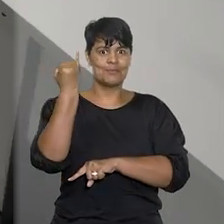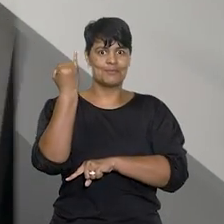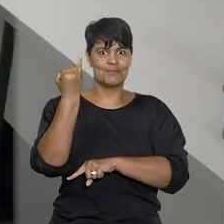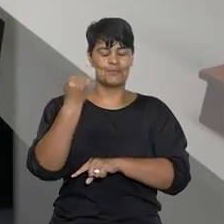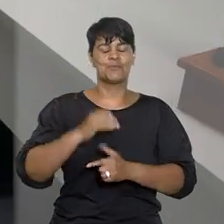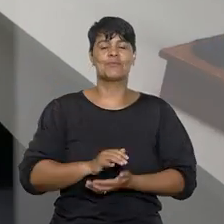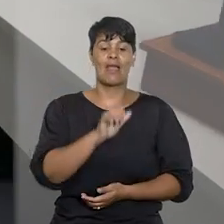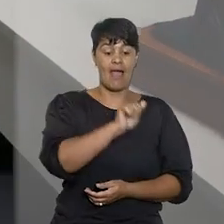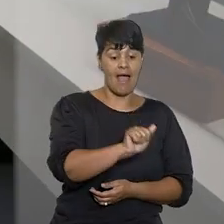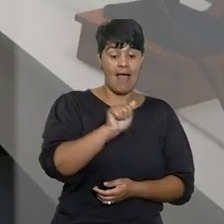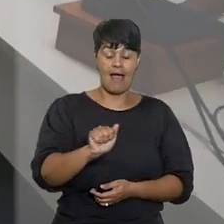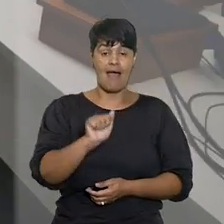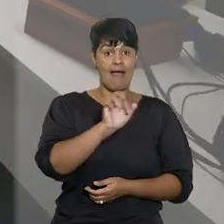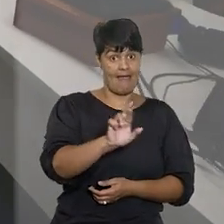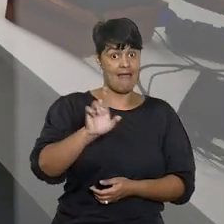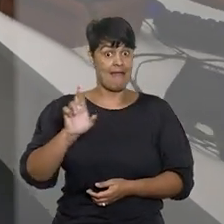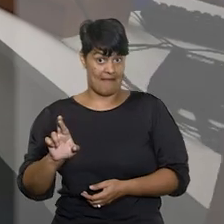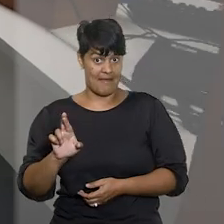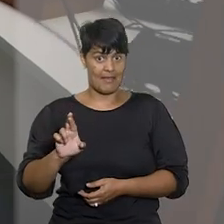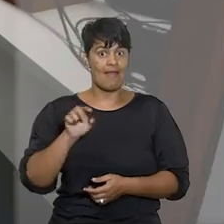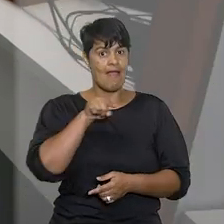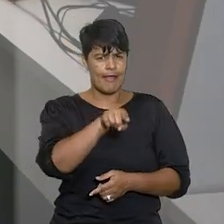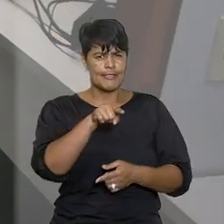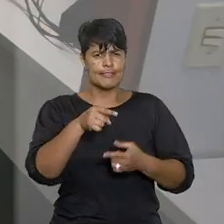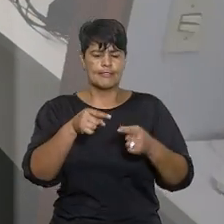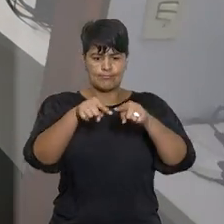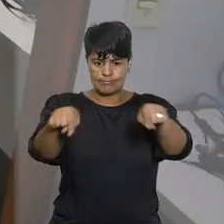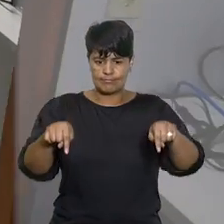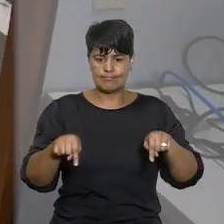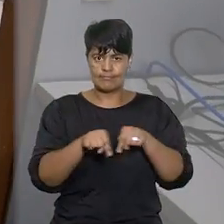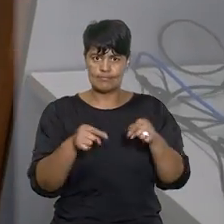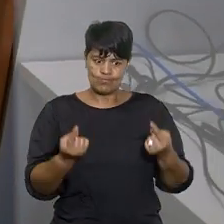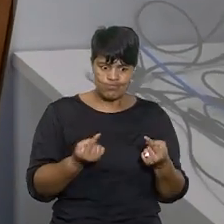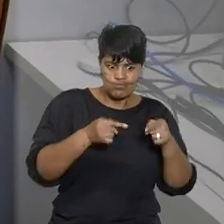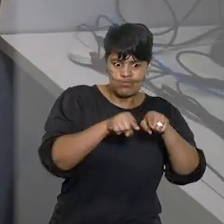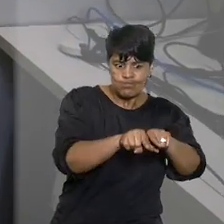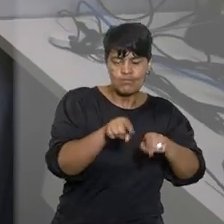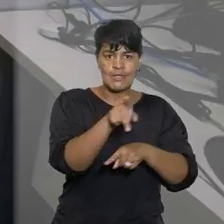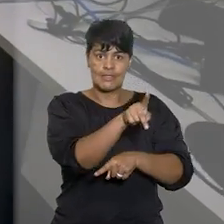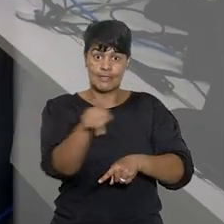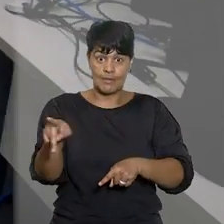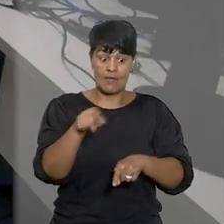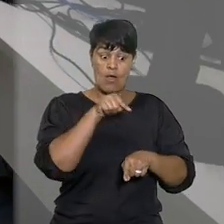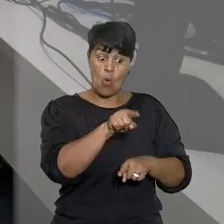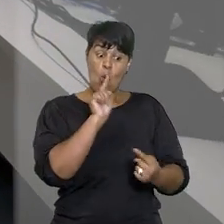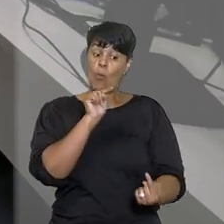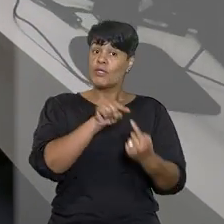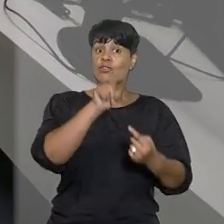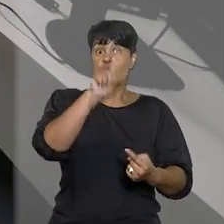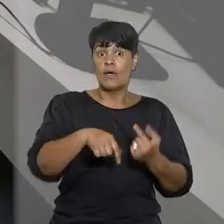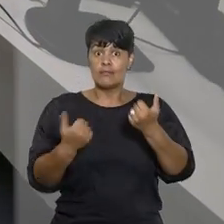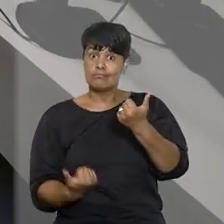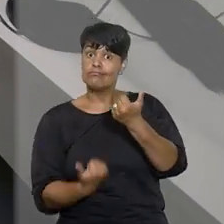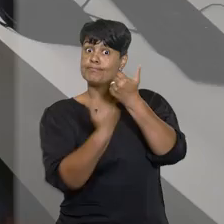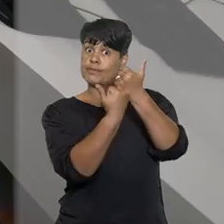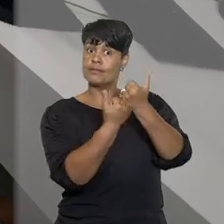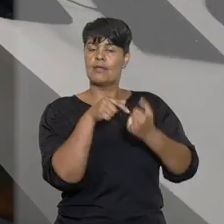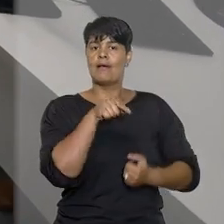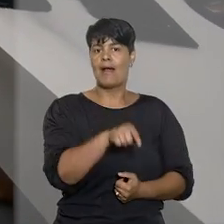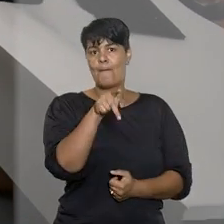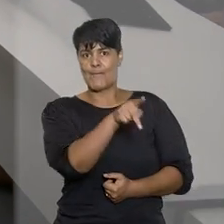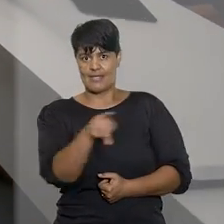ARP é um órgão vinculado ao gabinete da presidência e exerce o assessoramento da presidente do STJ,